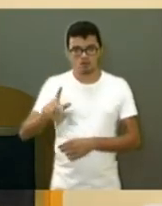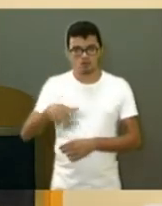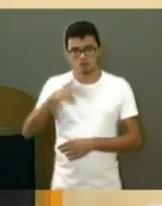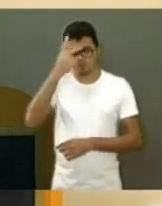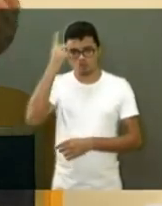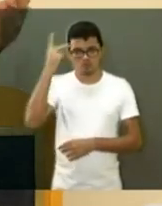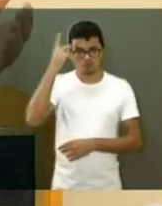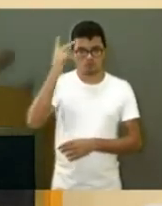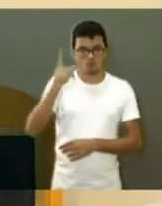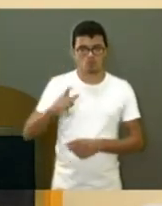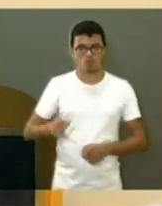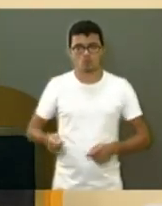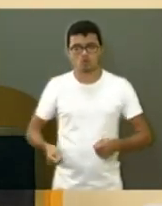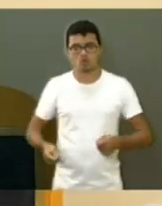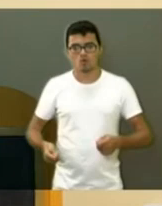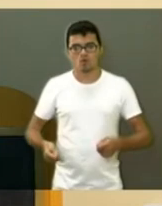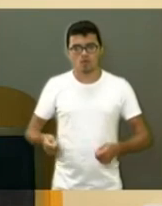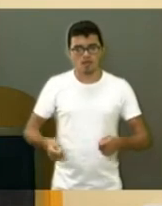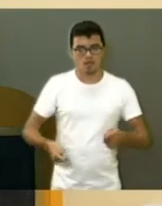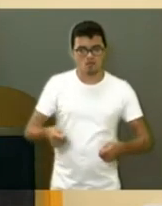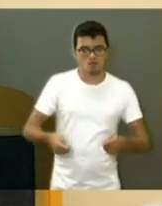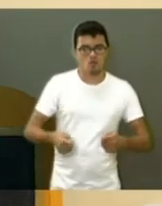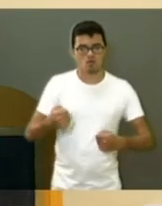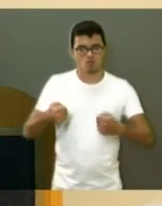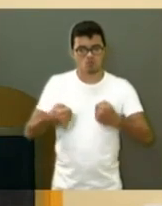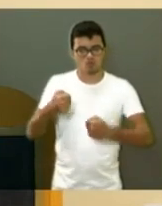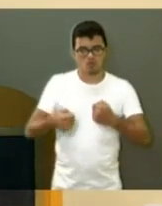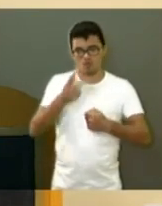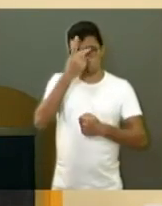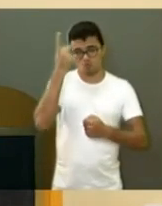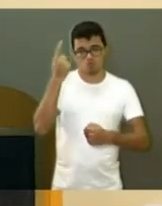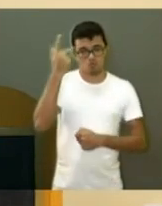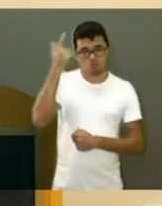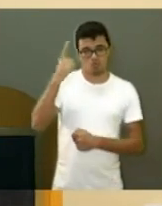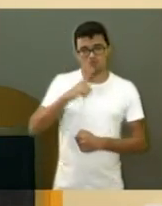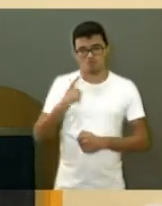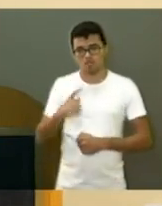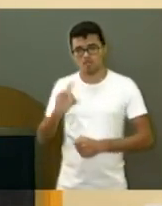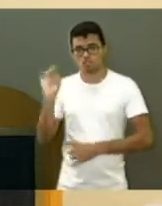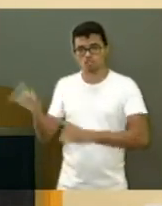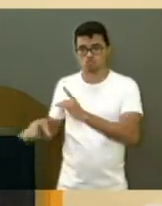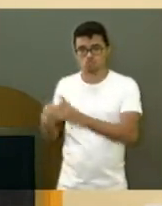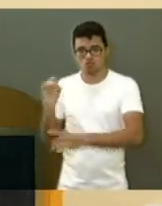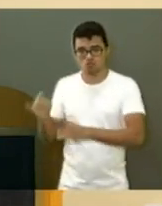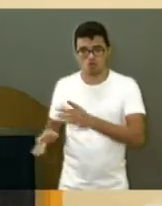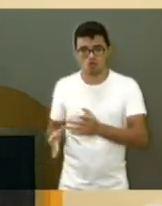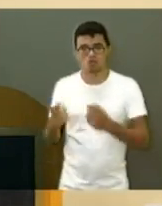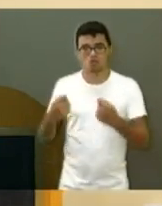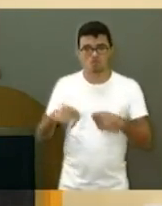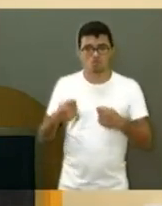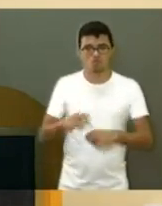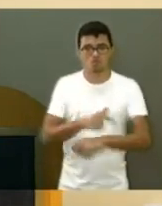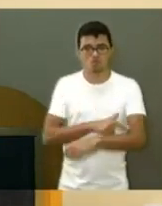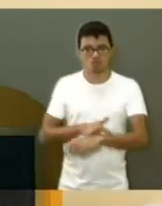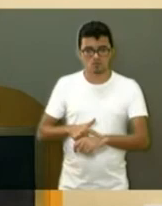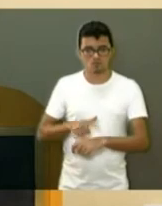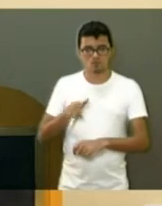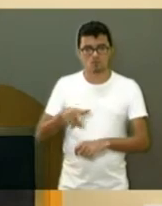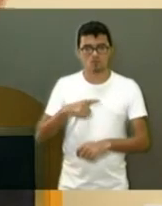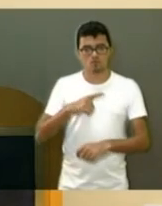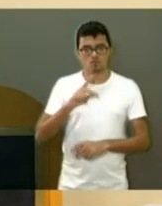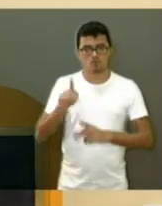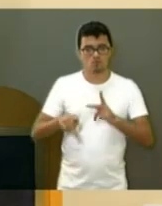com carriola, com carro, moradores que vão e jogam. O que precisa? É uma tal de educação que o povo não tem.